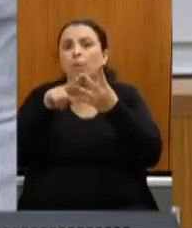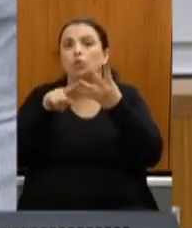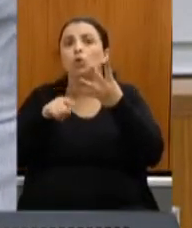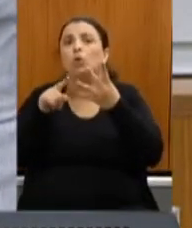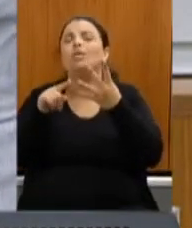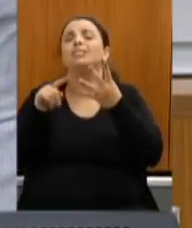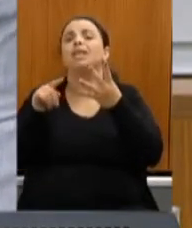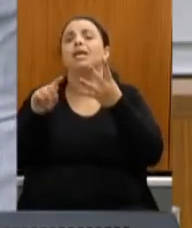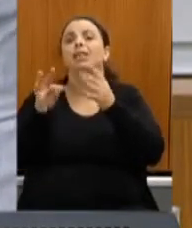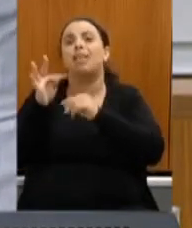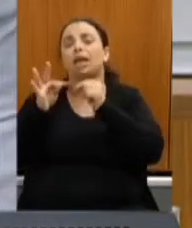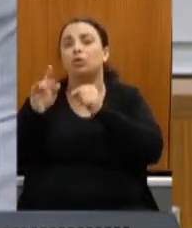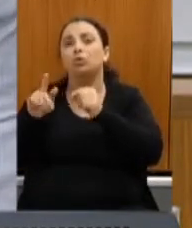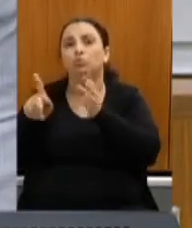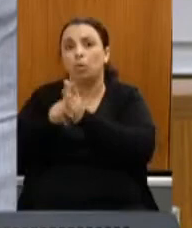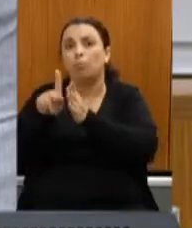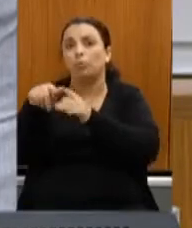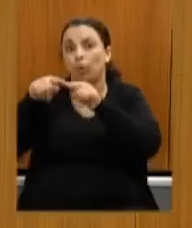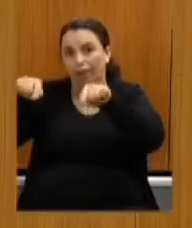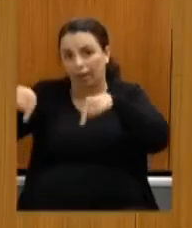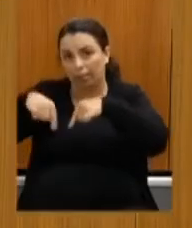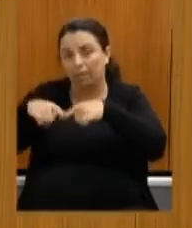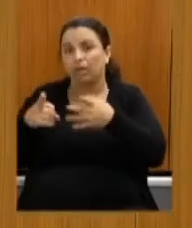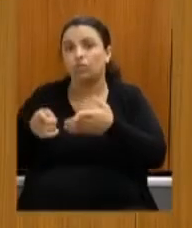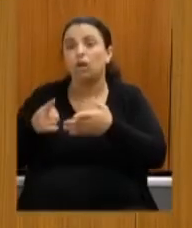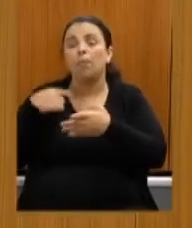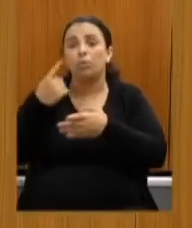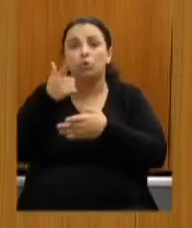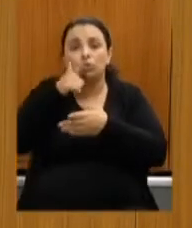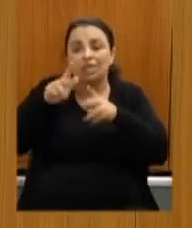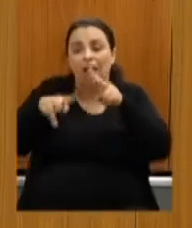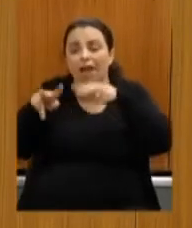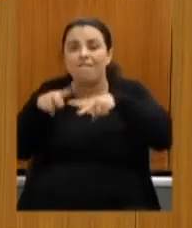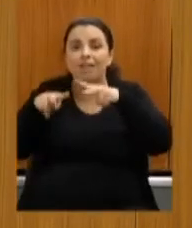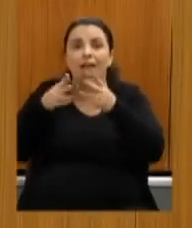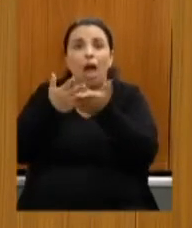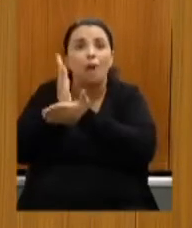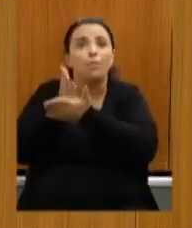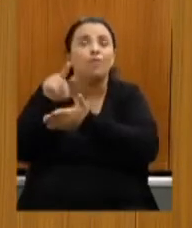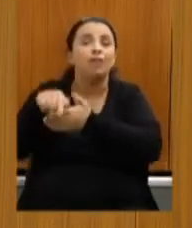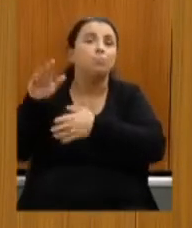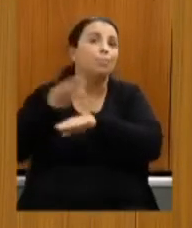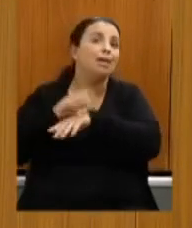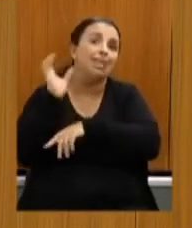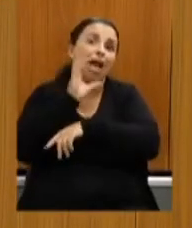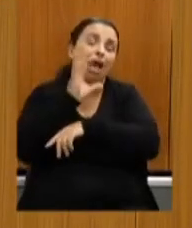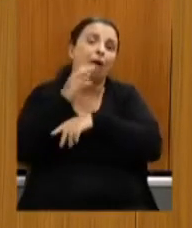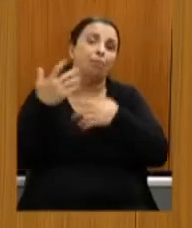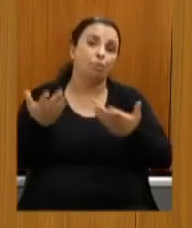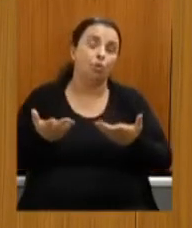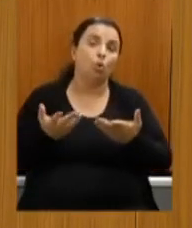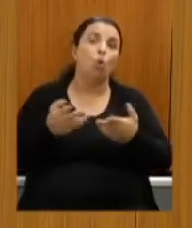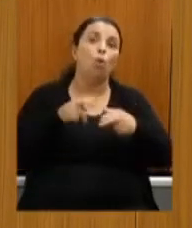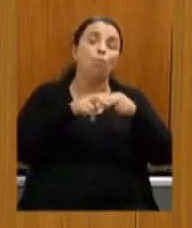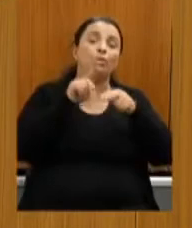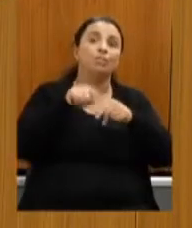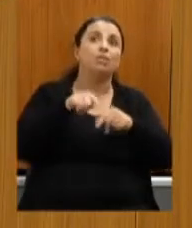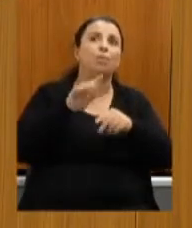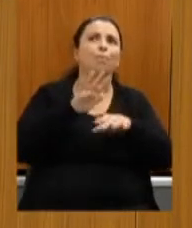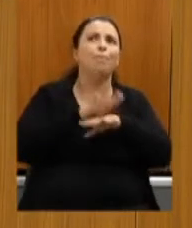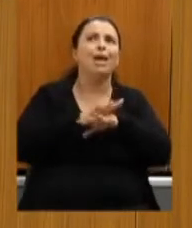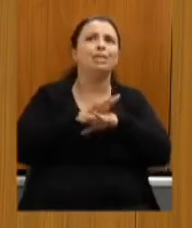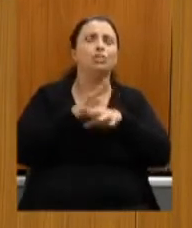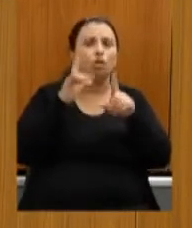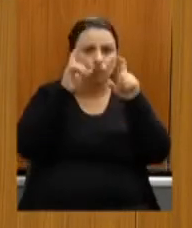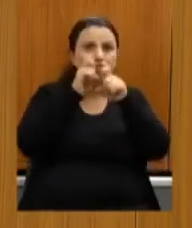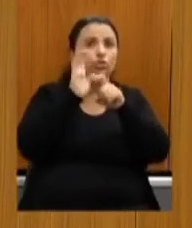gente aprovar essas alterações o mais rápido possível porque o mais complexo realmente o CONSEC entendeu e